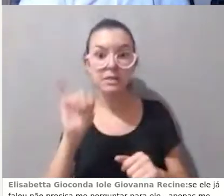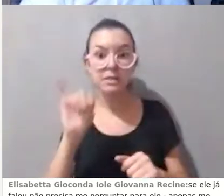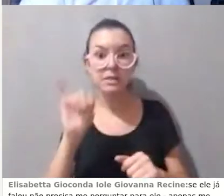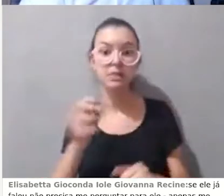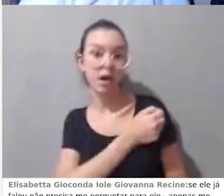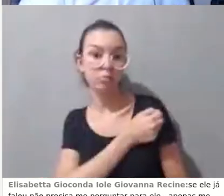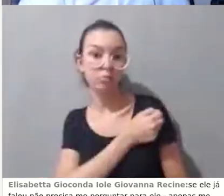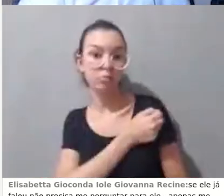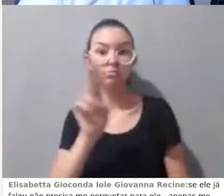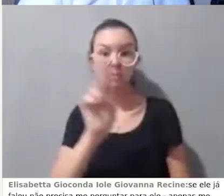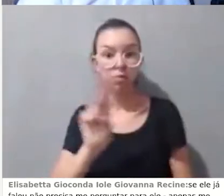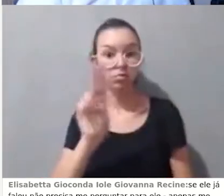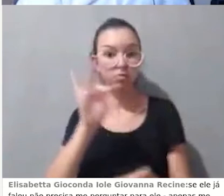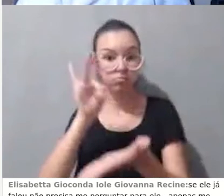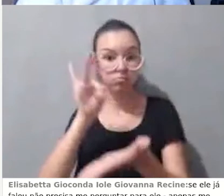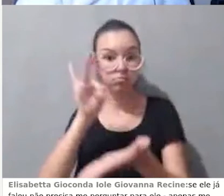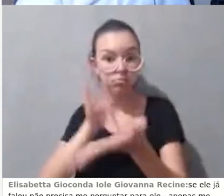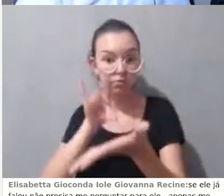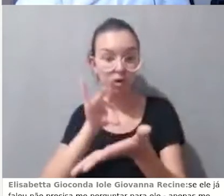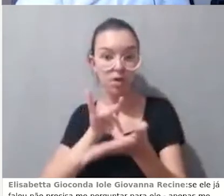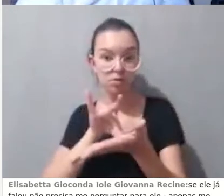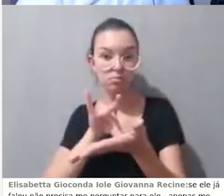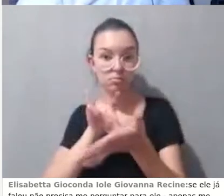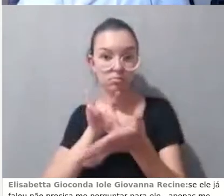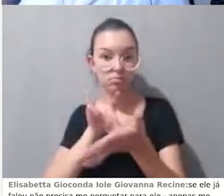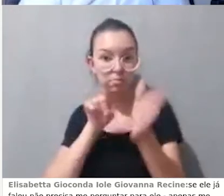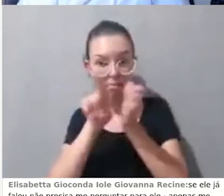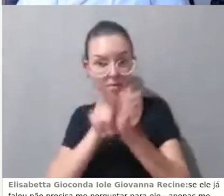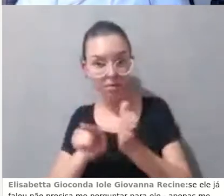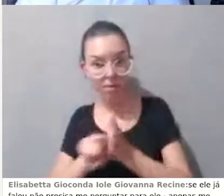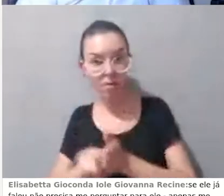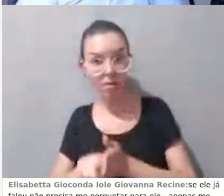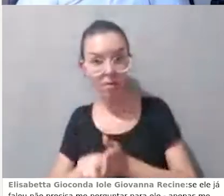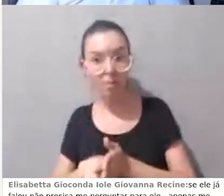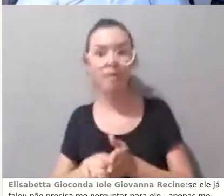aluno e no caso esses questionários são todos obrigatórios.